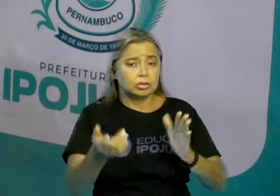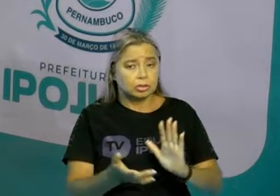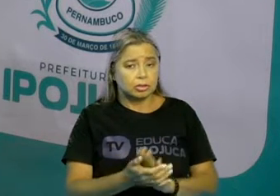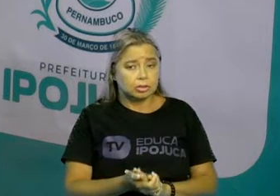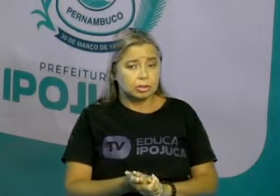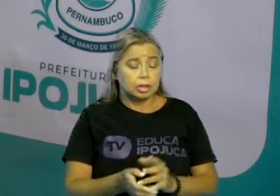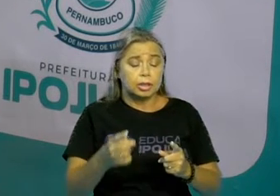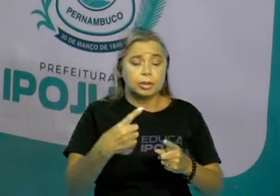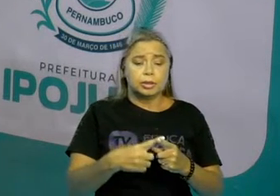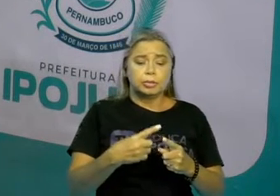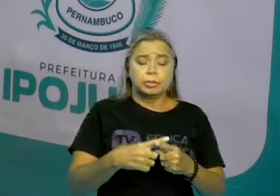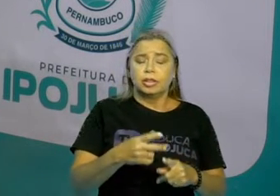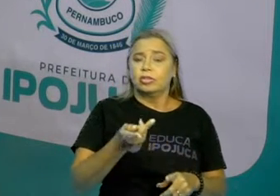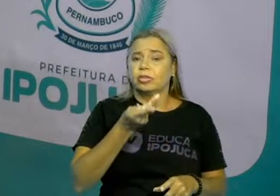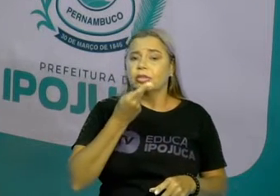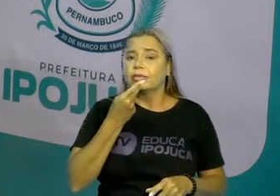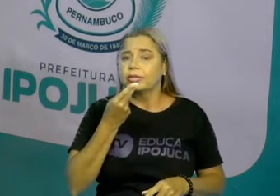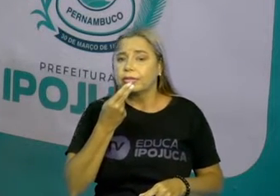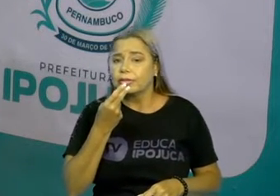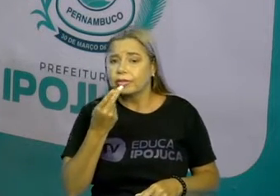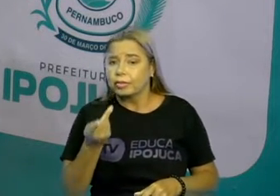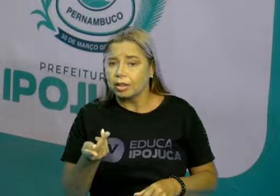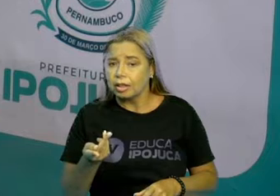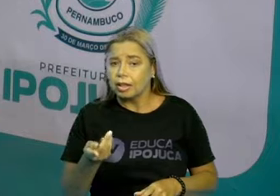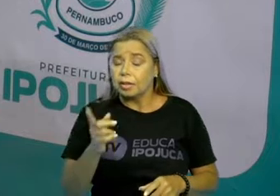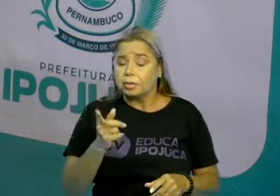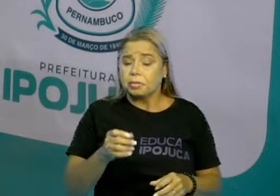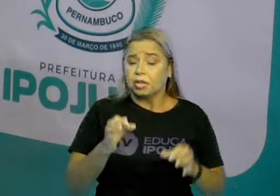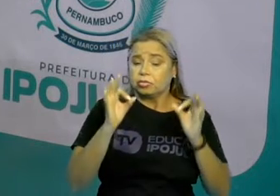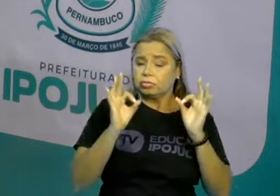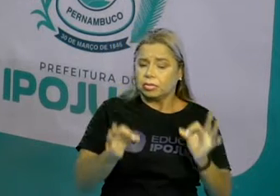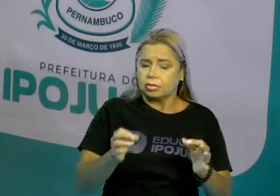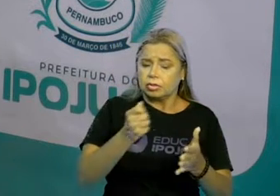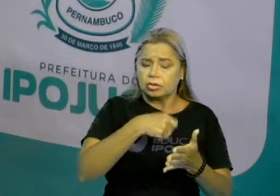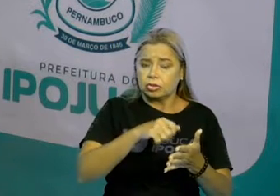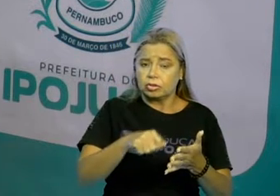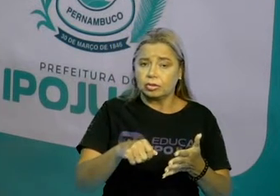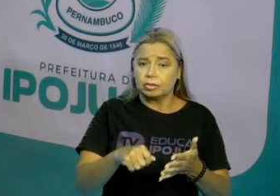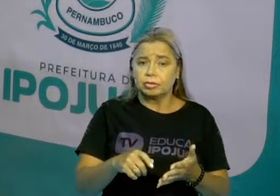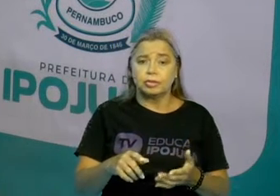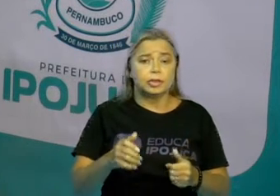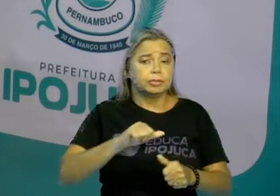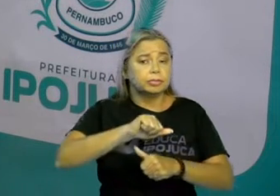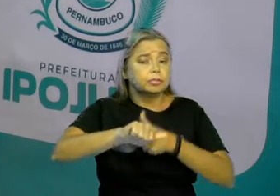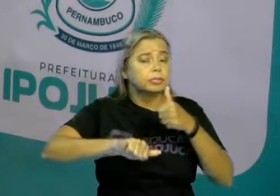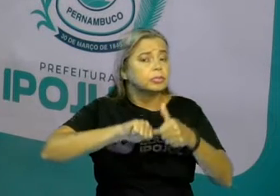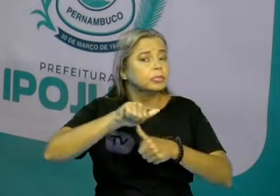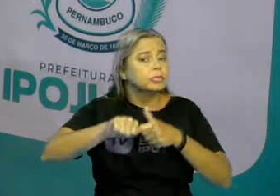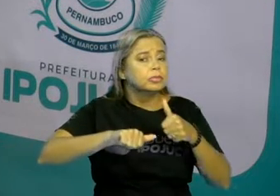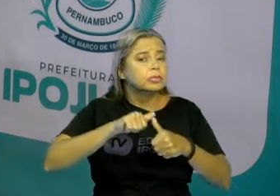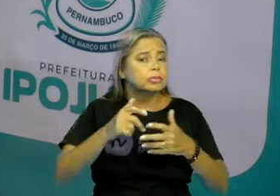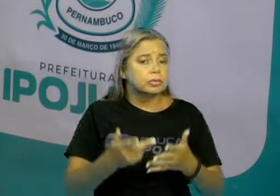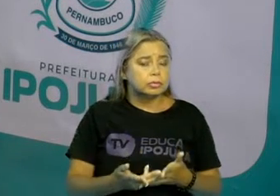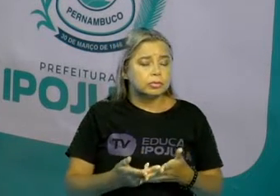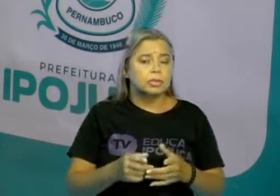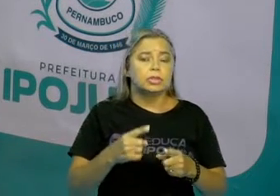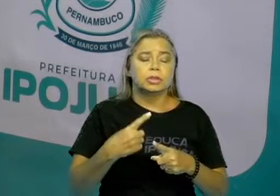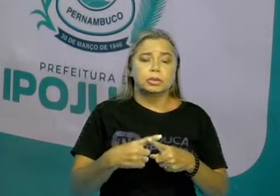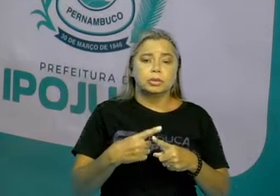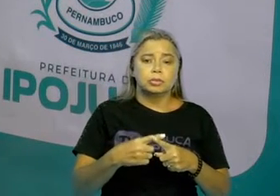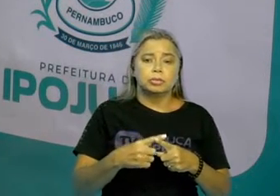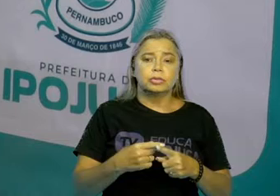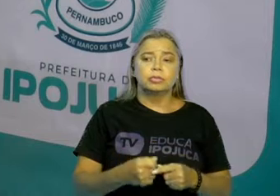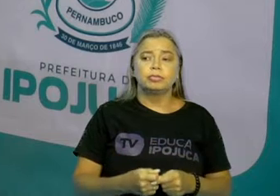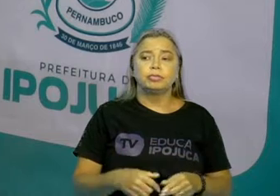E nem tudo que pronunciamos é a forma de se escrever. Porque a nossa gramática e a nossa ortografia,